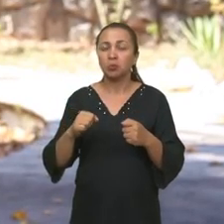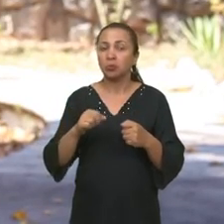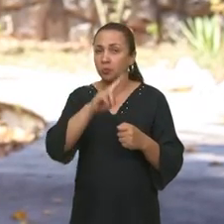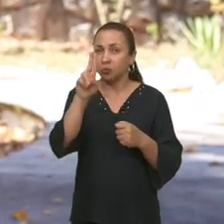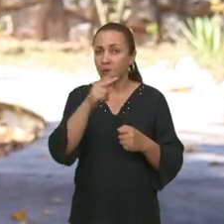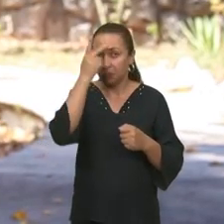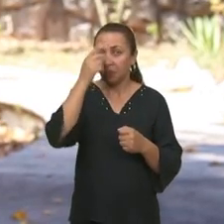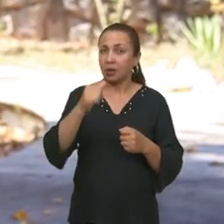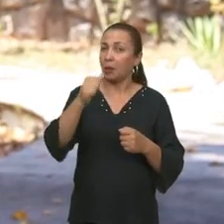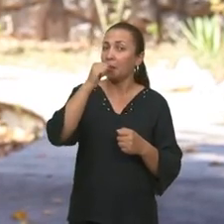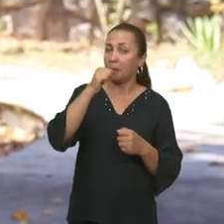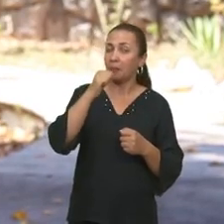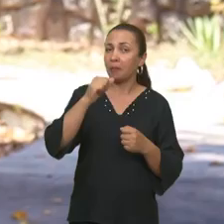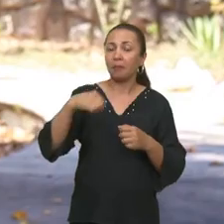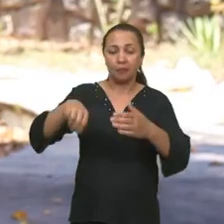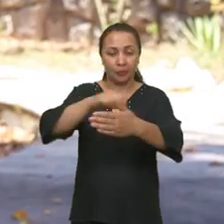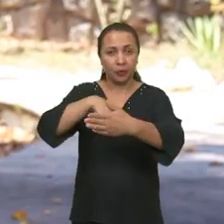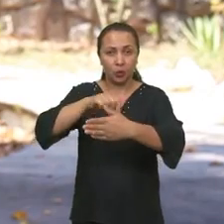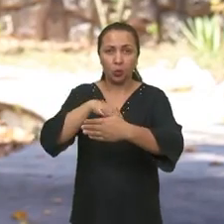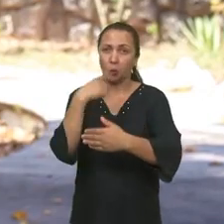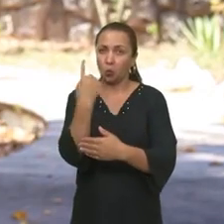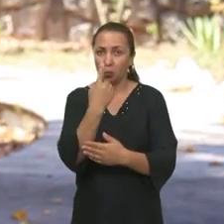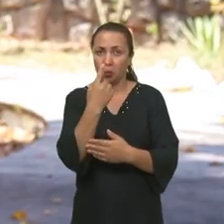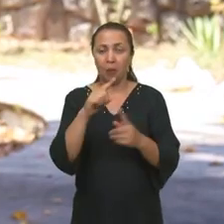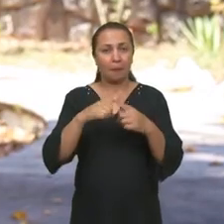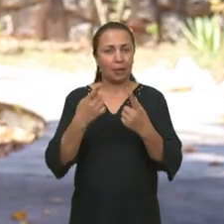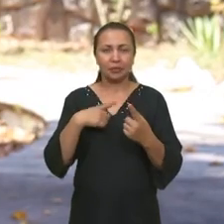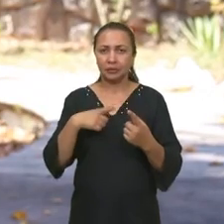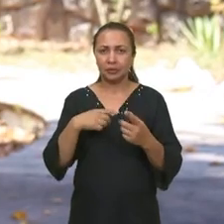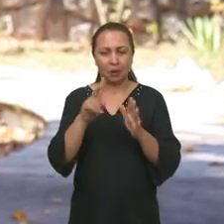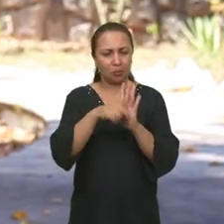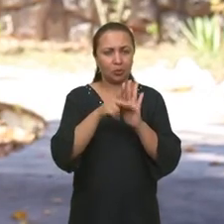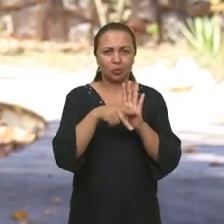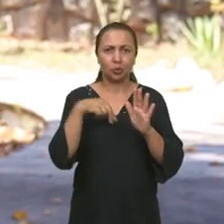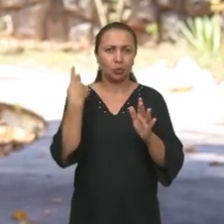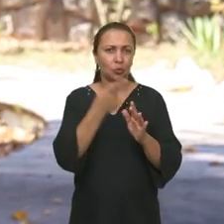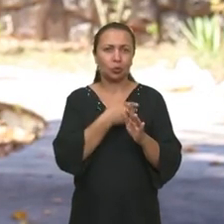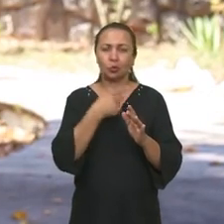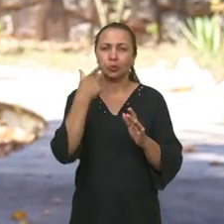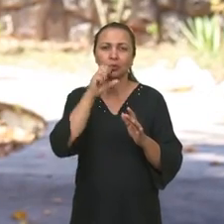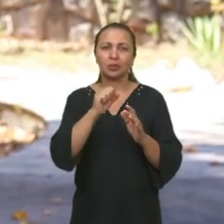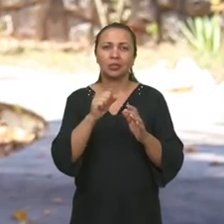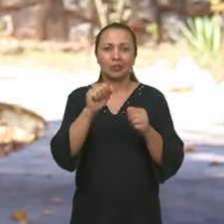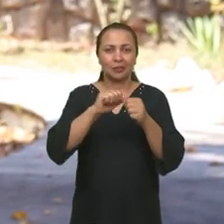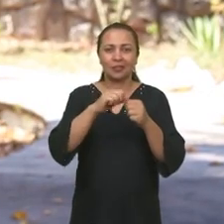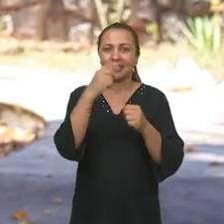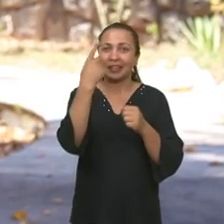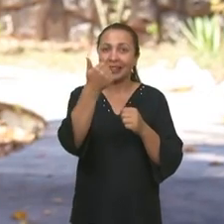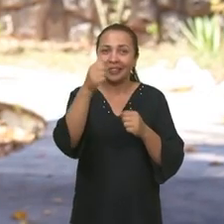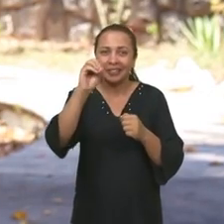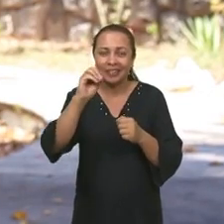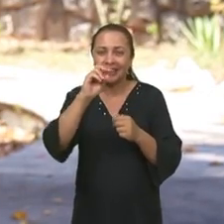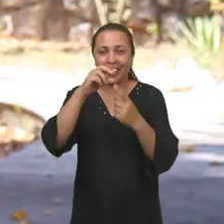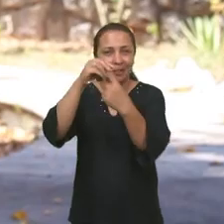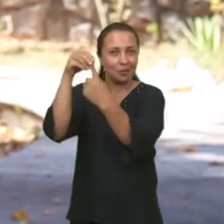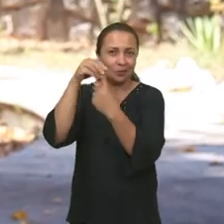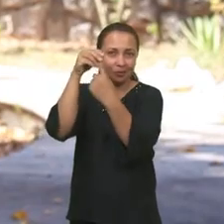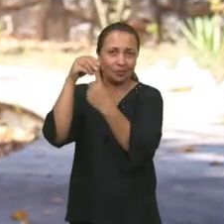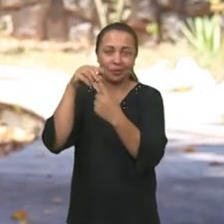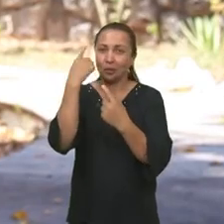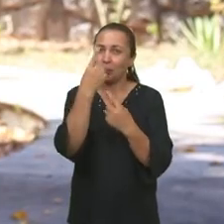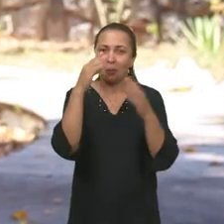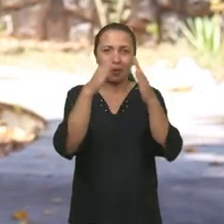e cozinhar, se for uma unidade. Mas tem desalinizador, tem projeto que a conseguiu instalar dez. Dez